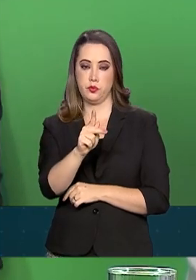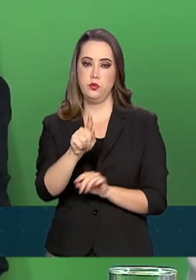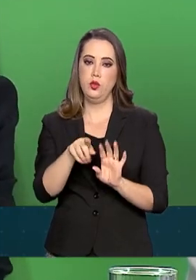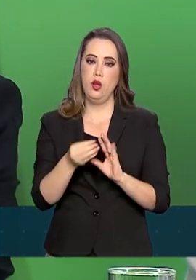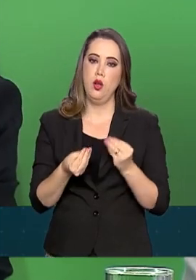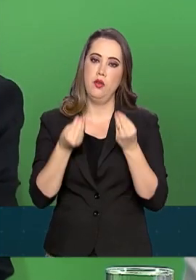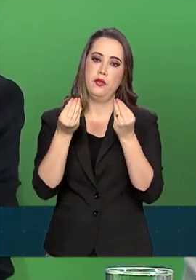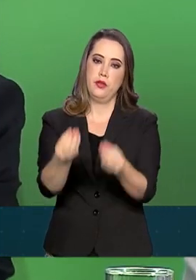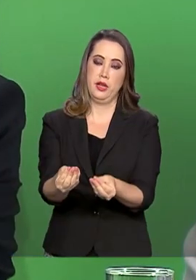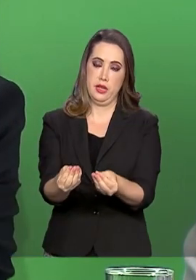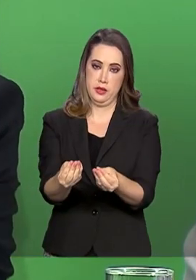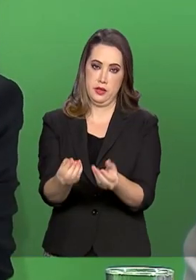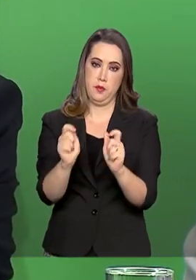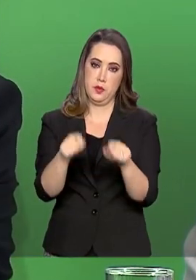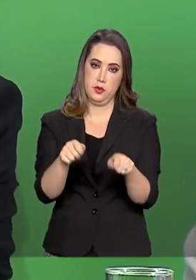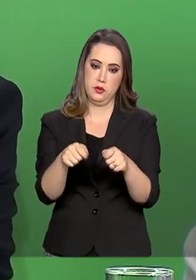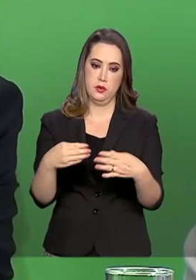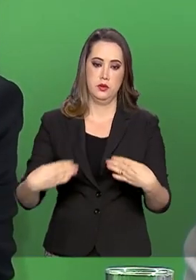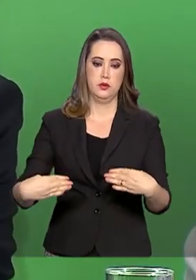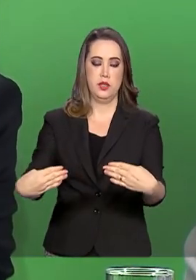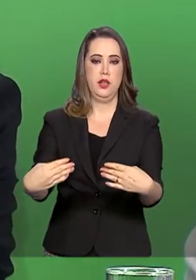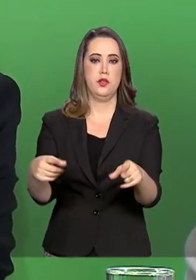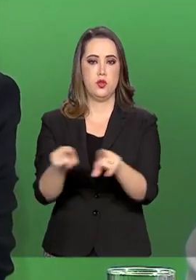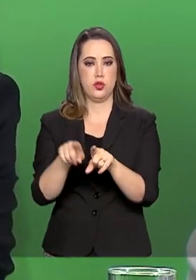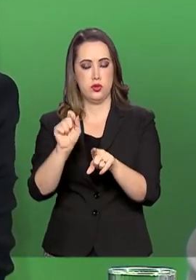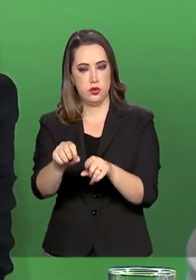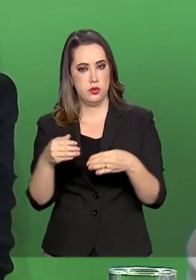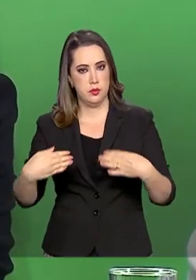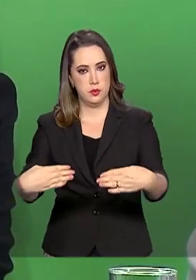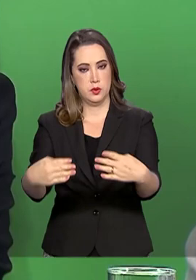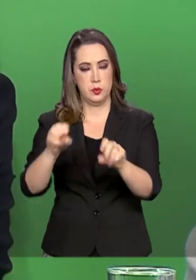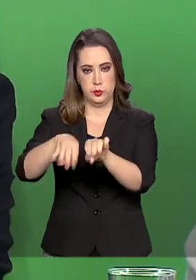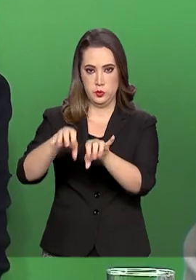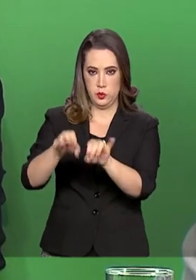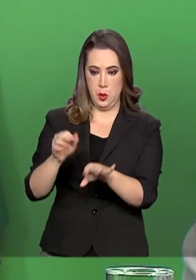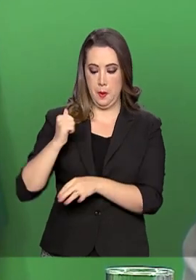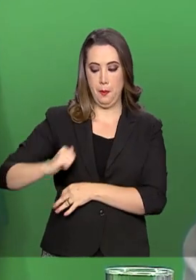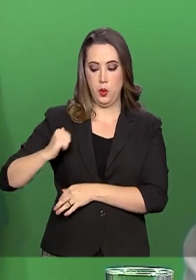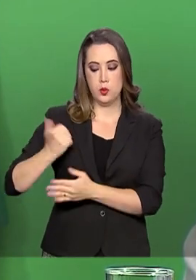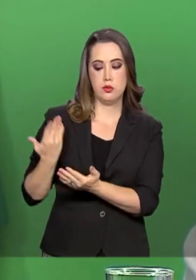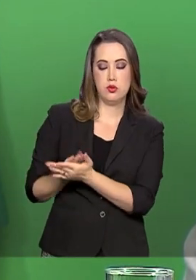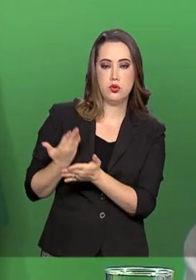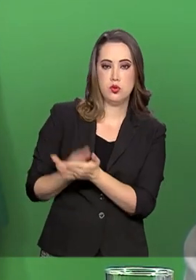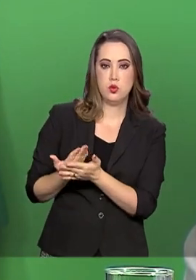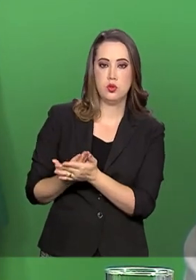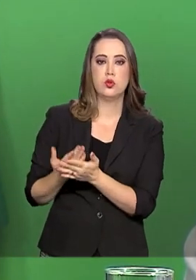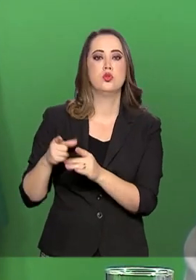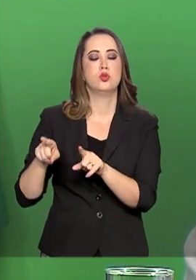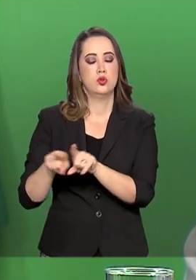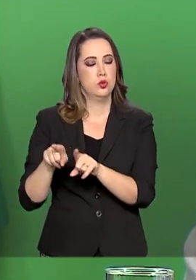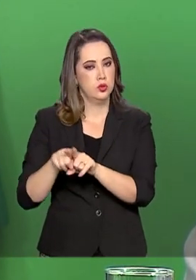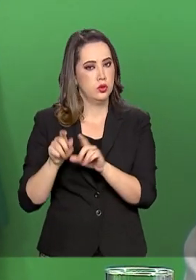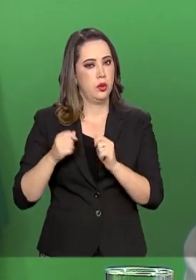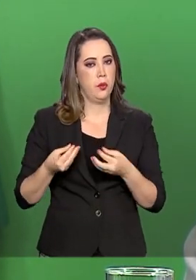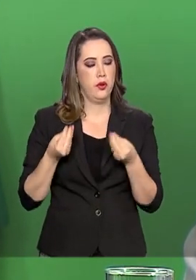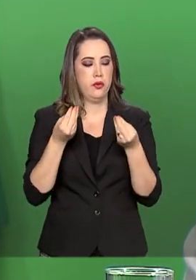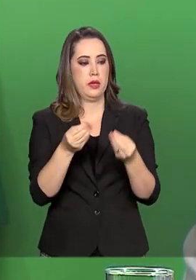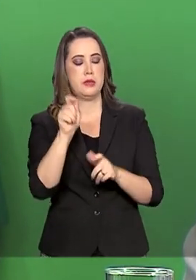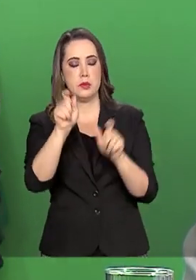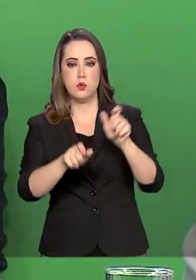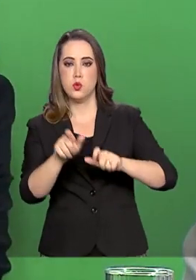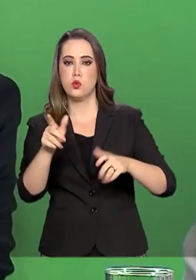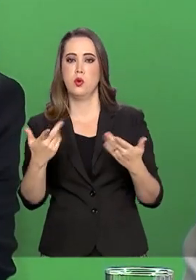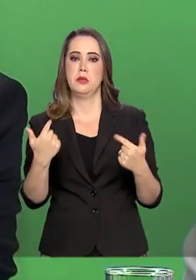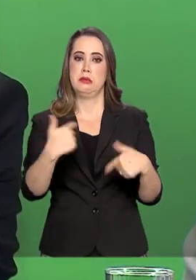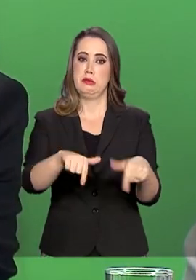Ministério da Educação, para bolsas de estudos relacionados a essa área, além de colocarem à disposição seus profissionais também